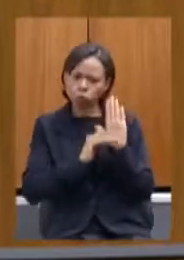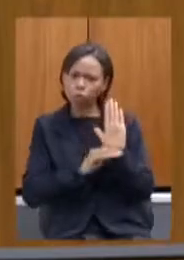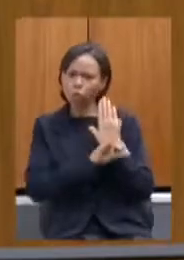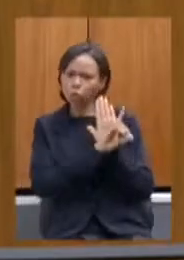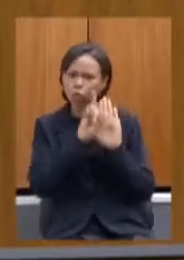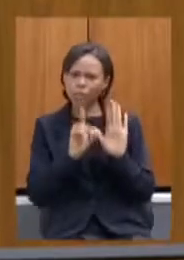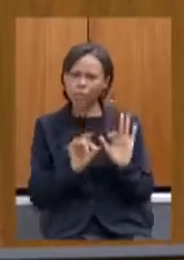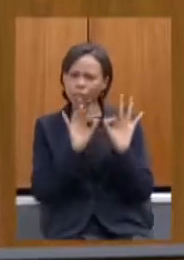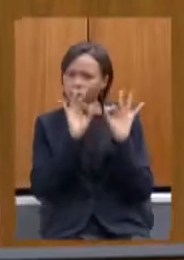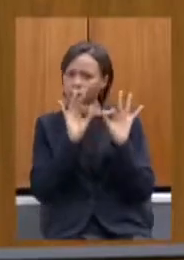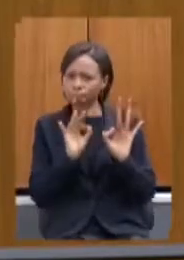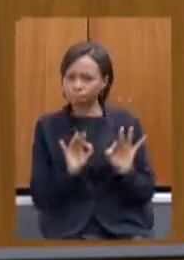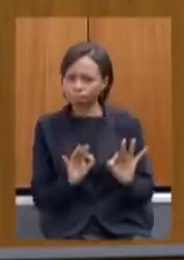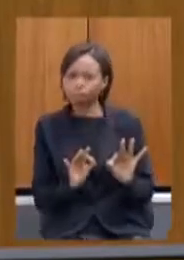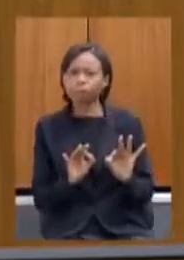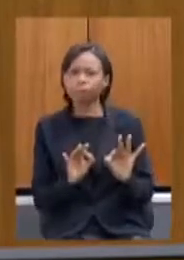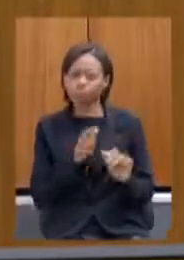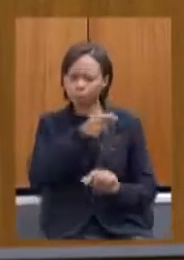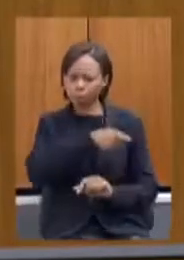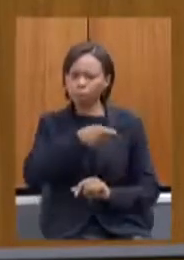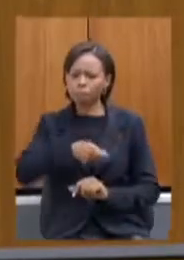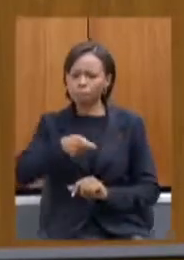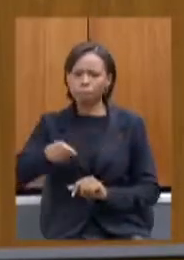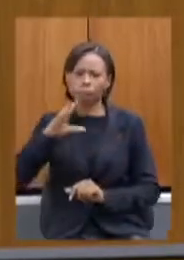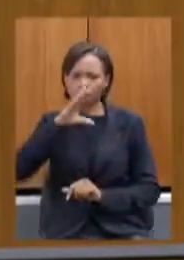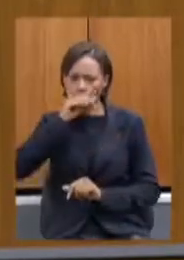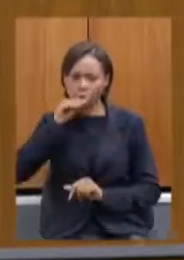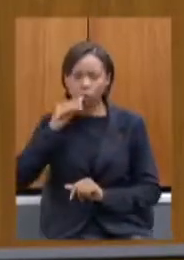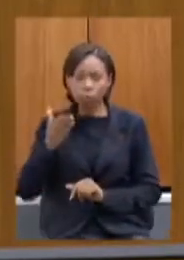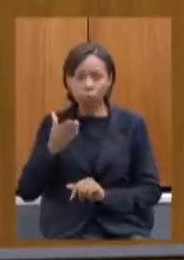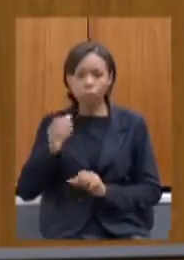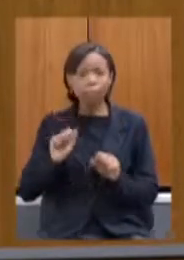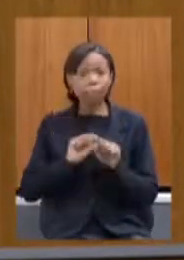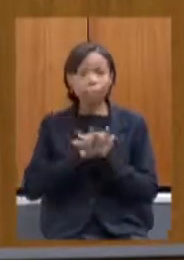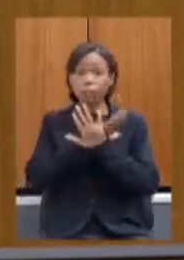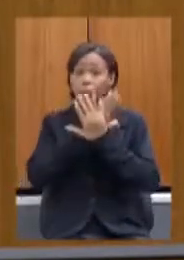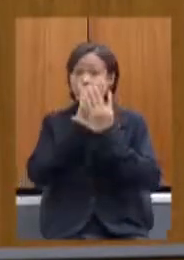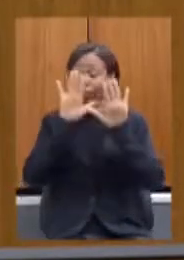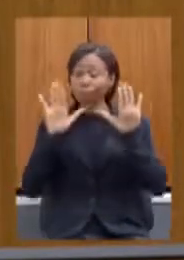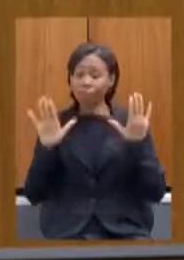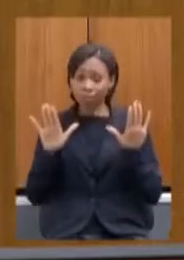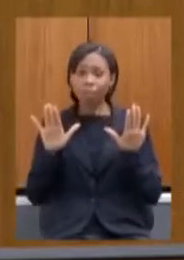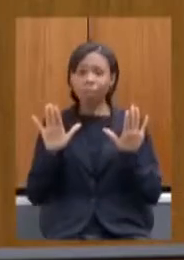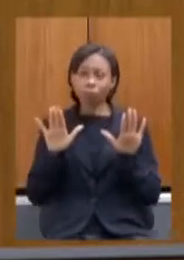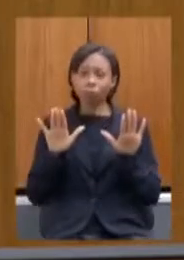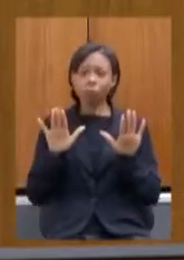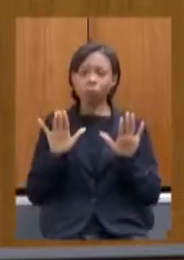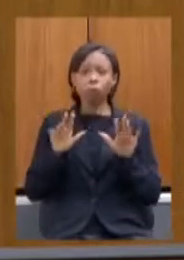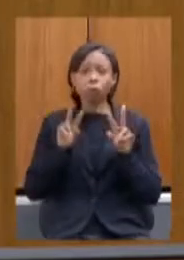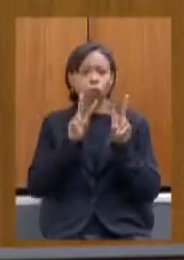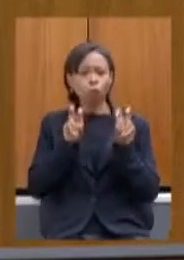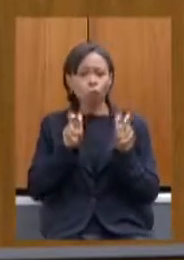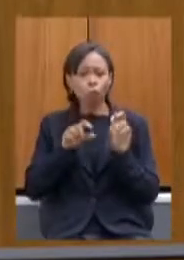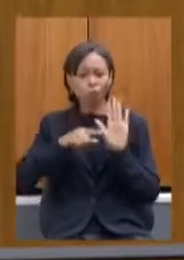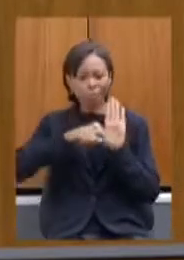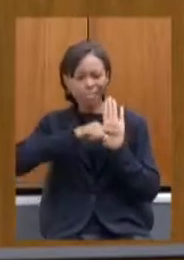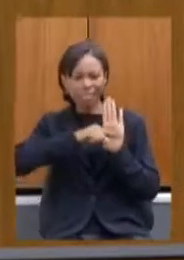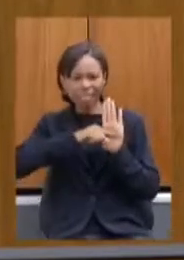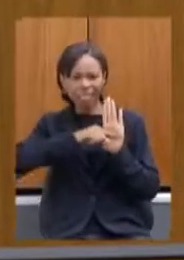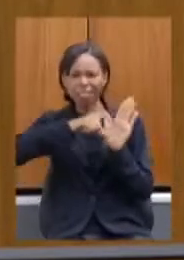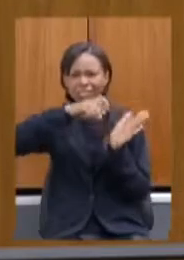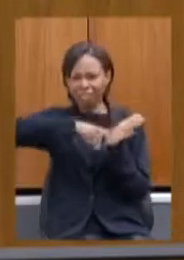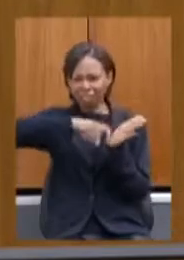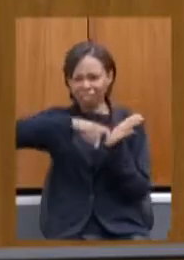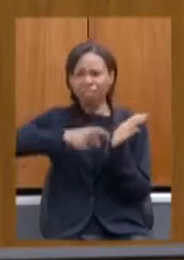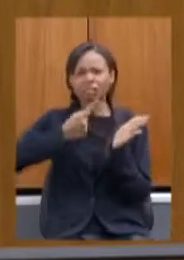cronograma há uma transparência muito grande em relação a questão do déficit fiscal então eu